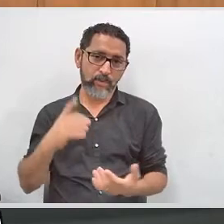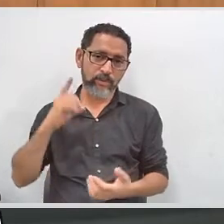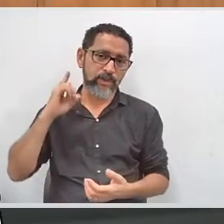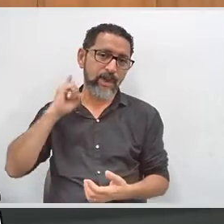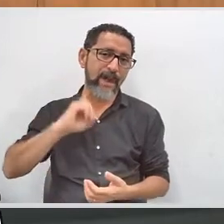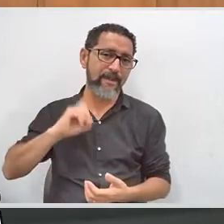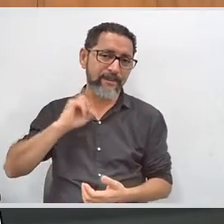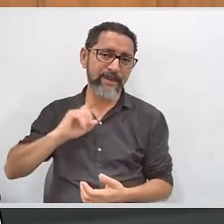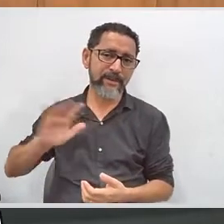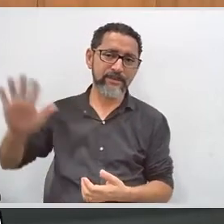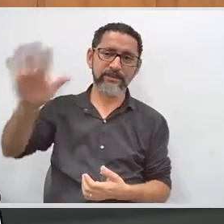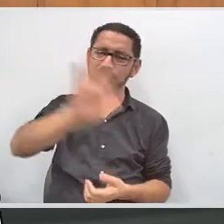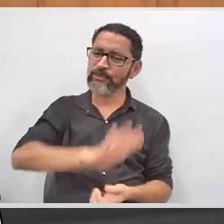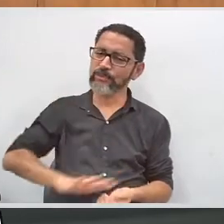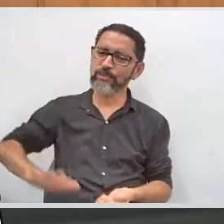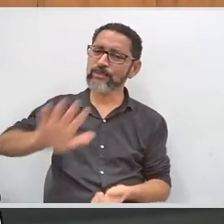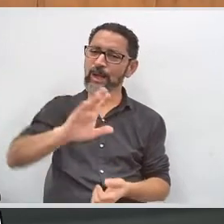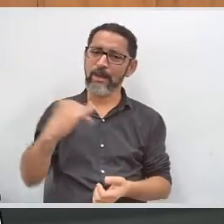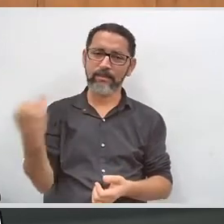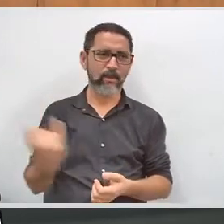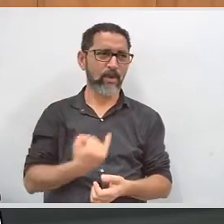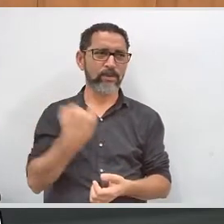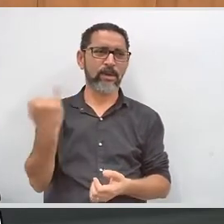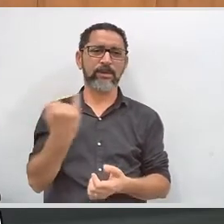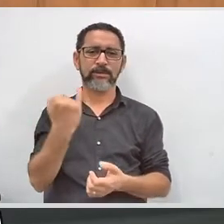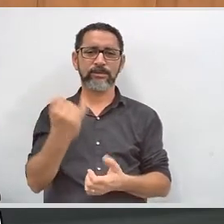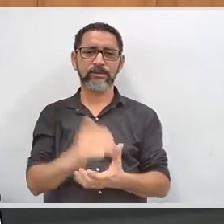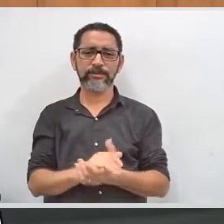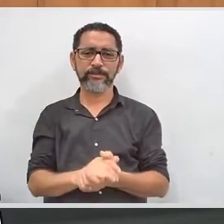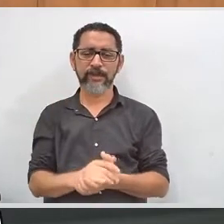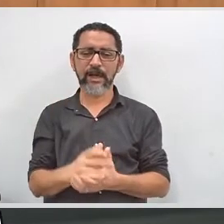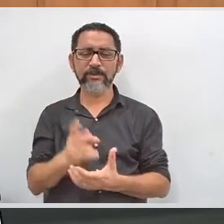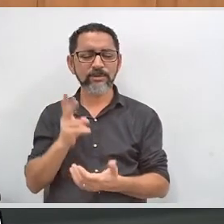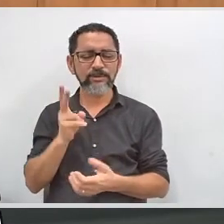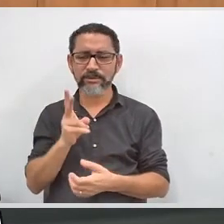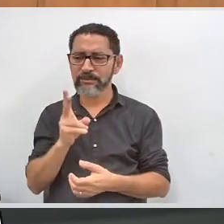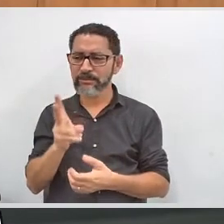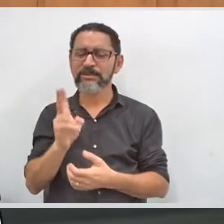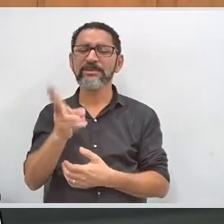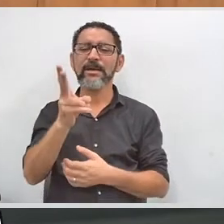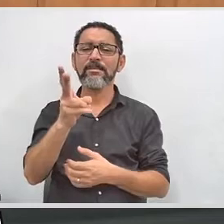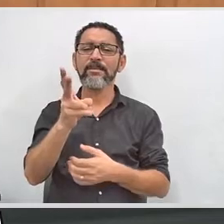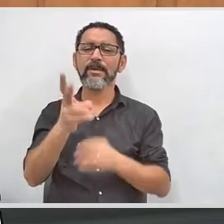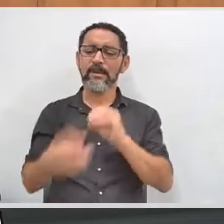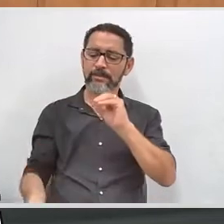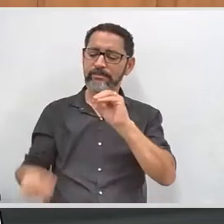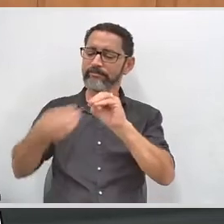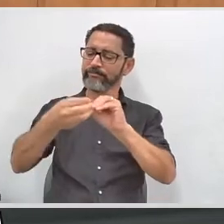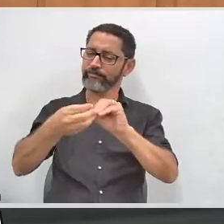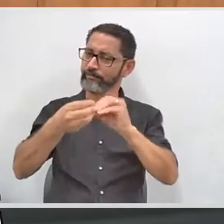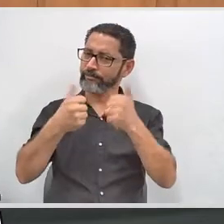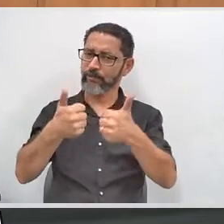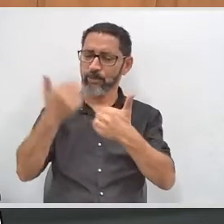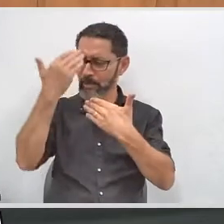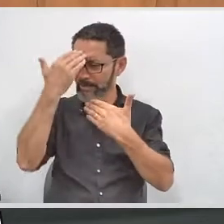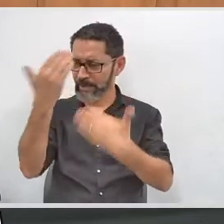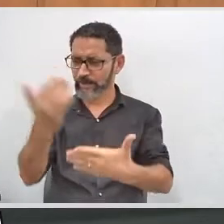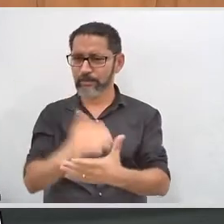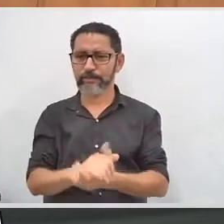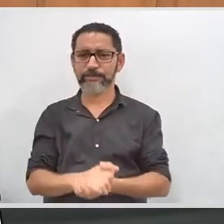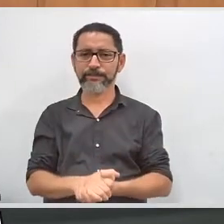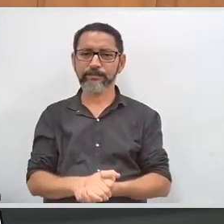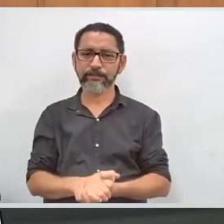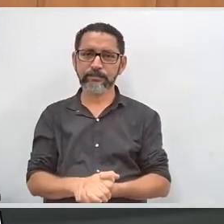à Minas Gerais uma oportunidade de trabalho tão importante, a senhora sempre acrescenta muito ao nosso debate. O nosso muito obrigado também.